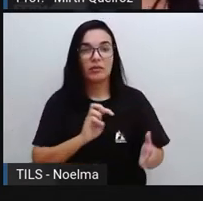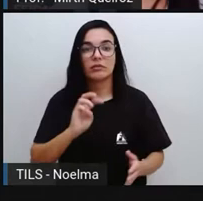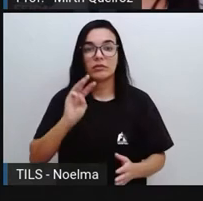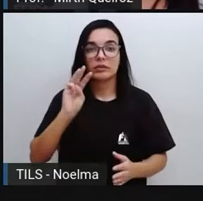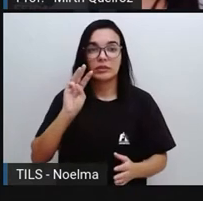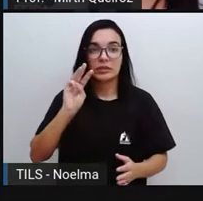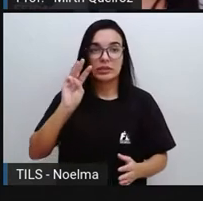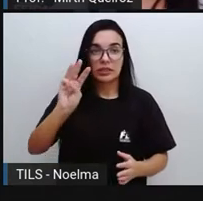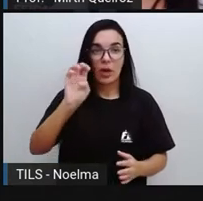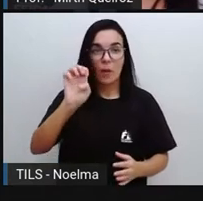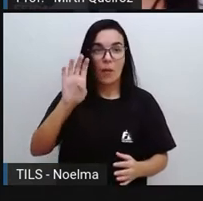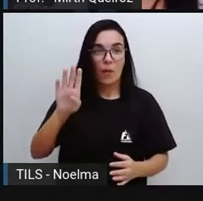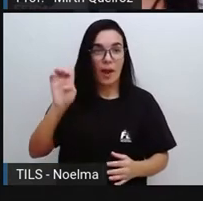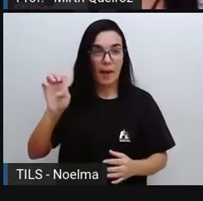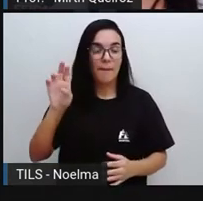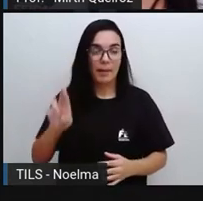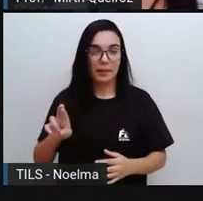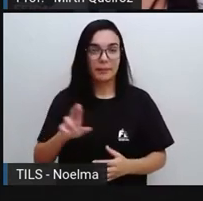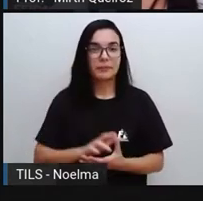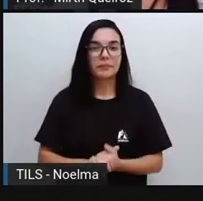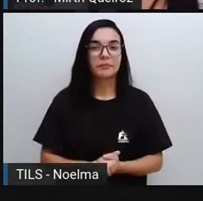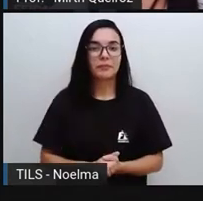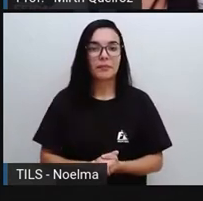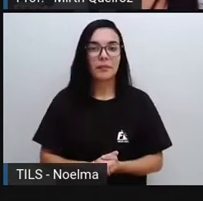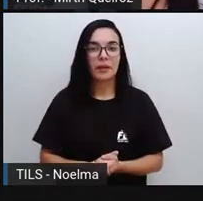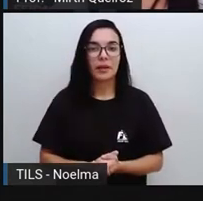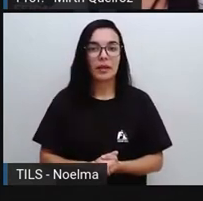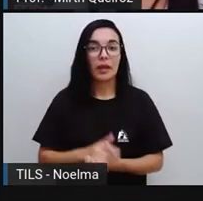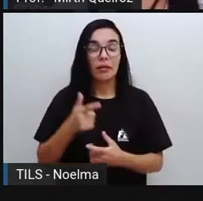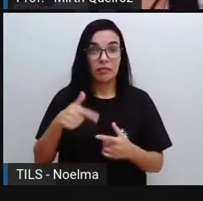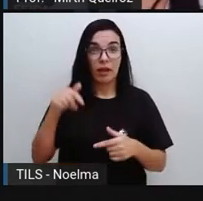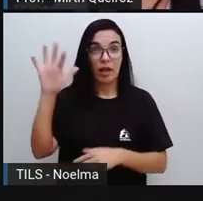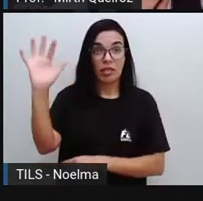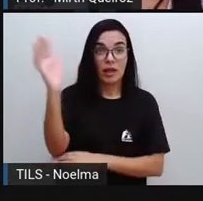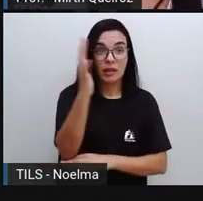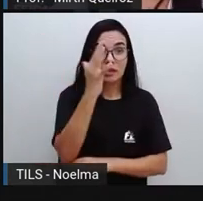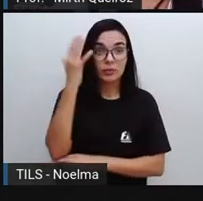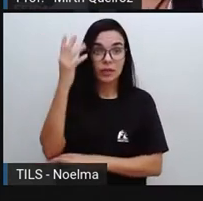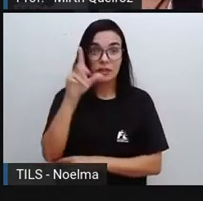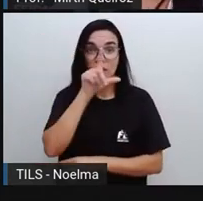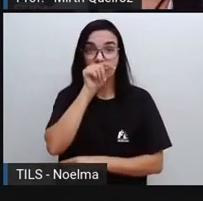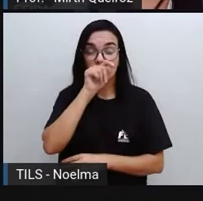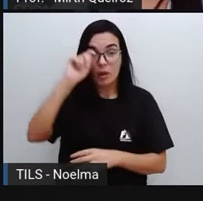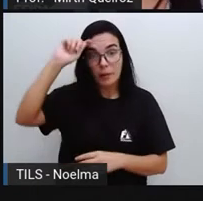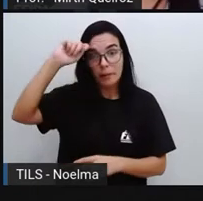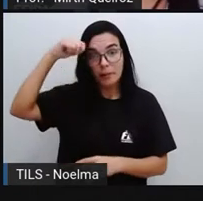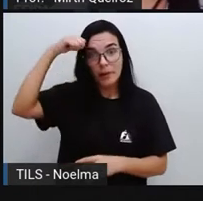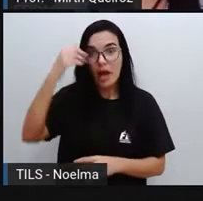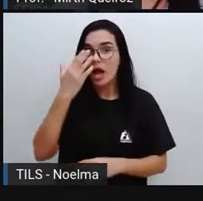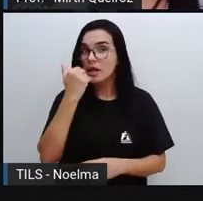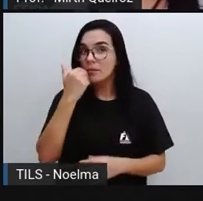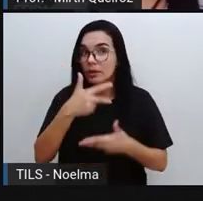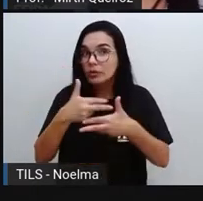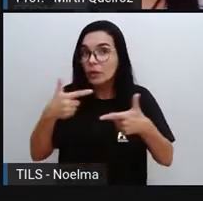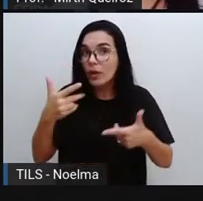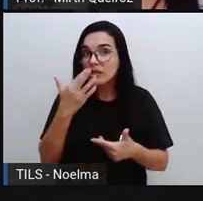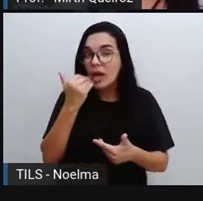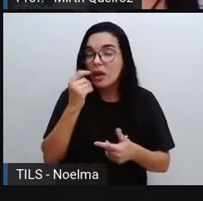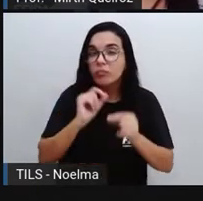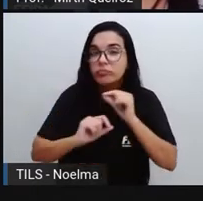Consultoria Ambiental. Na natureza, os urubus se alimentam de matéria orgânica em